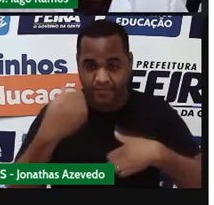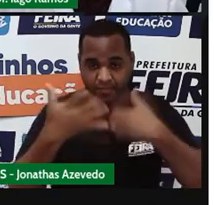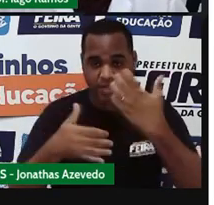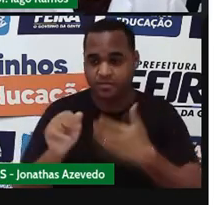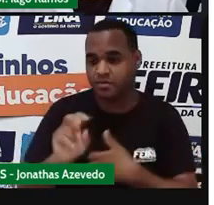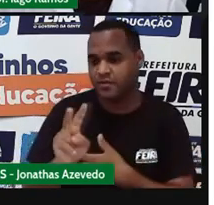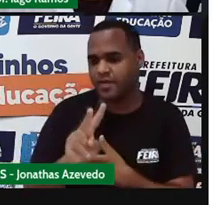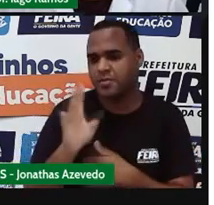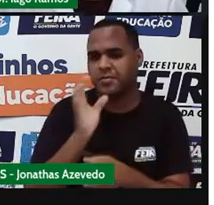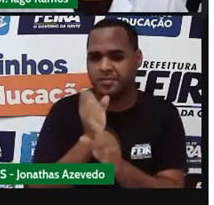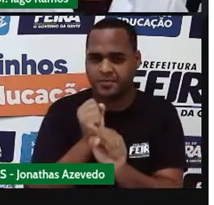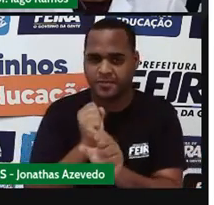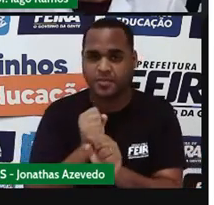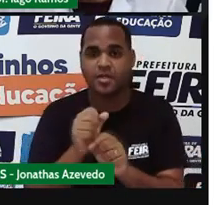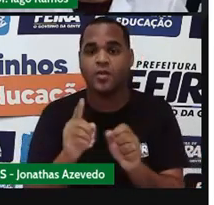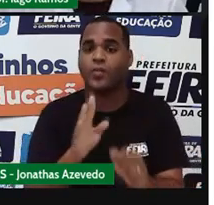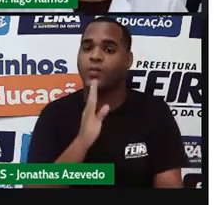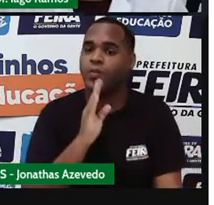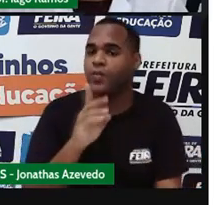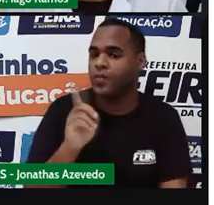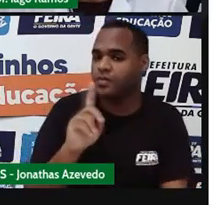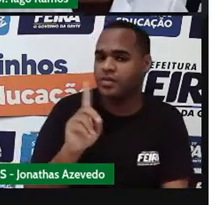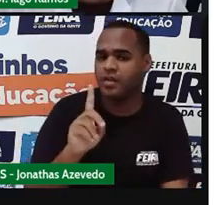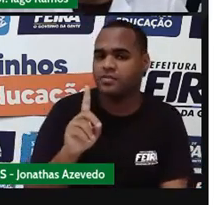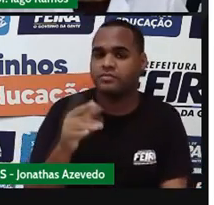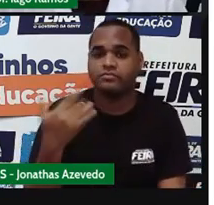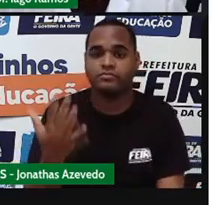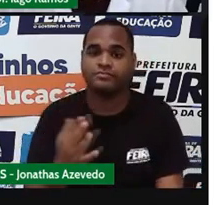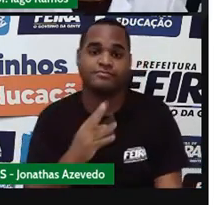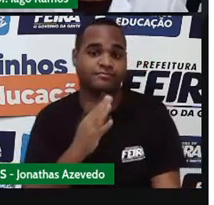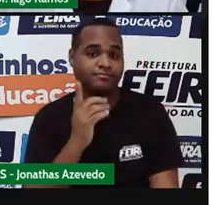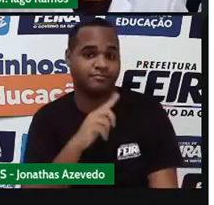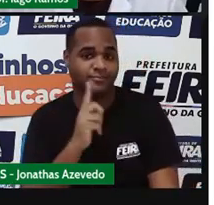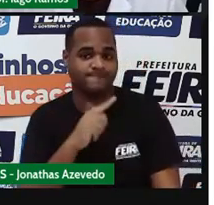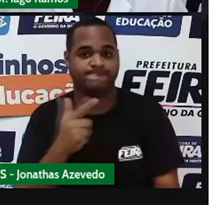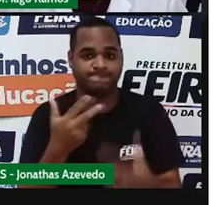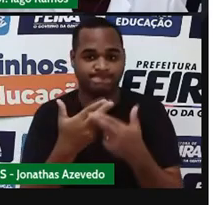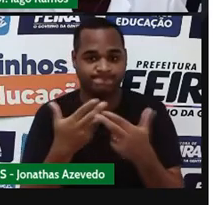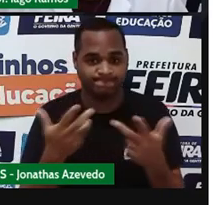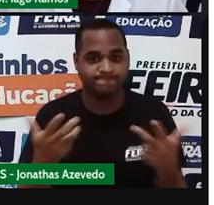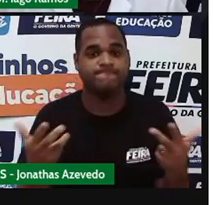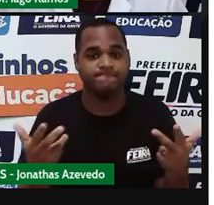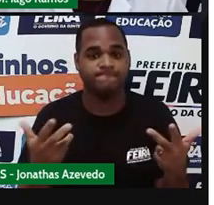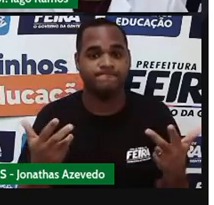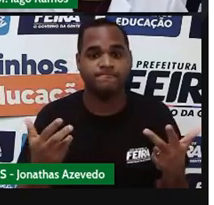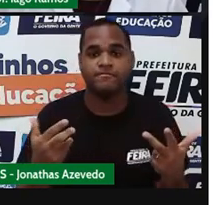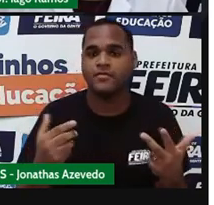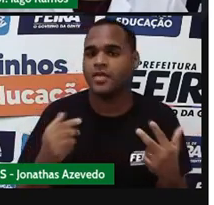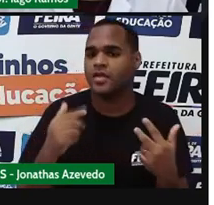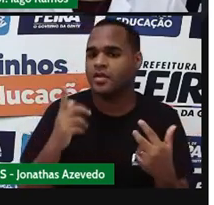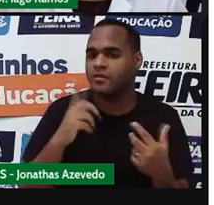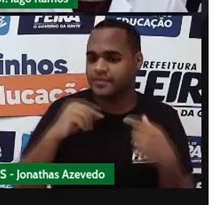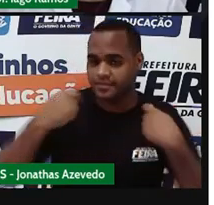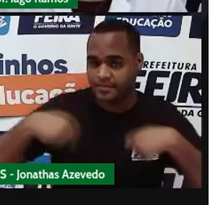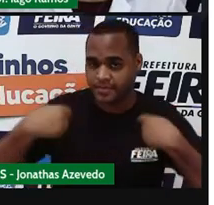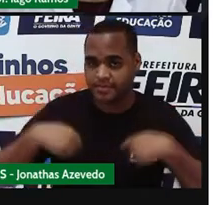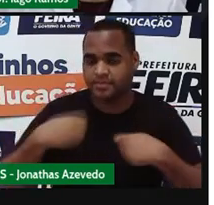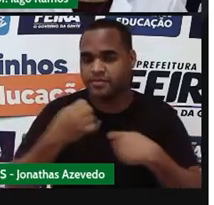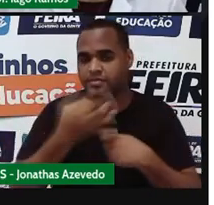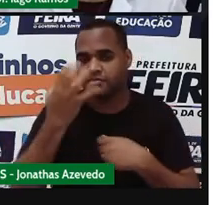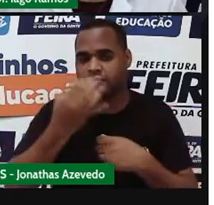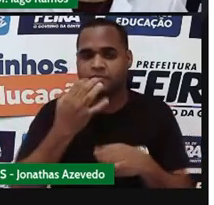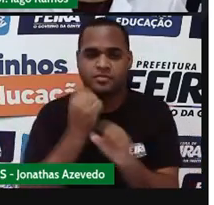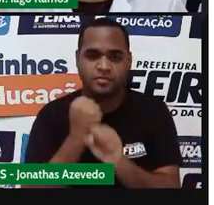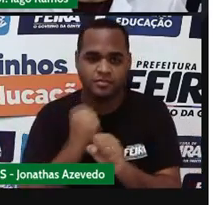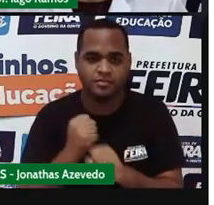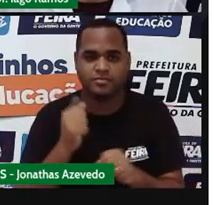aí que é desconhecido encontrar o valor disso você vai né? precisar escrever aí uma equaçãozinha pra